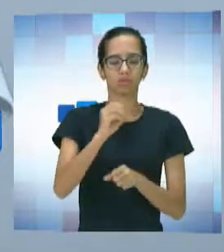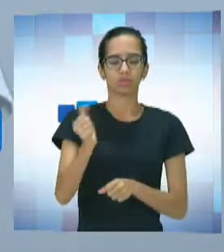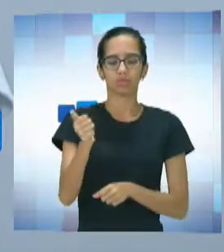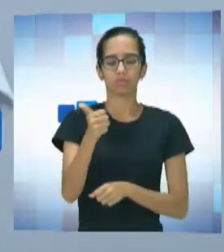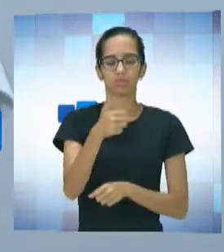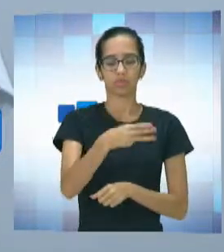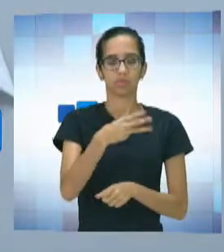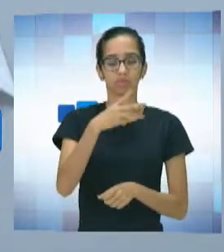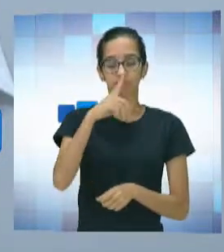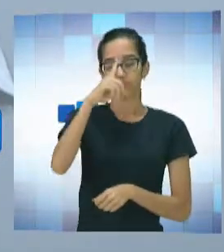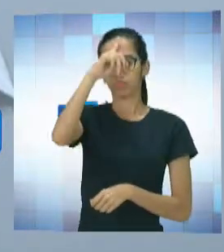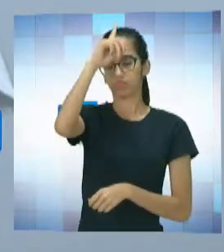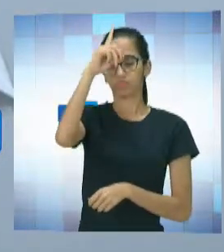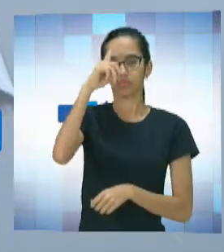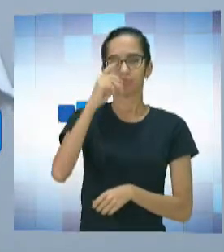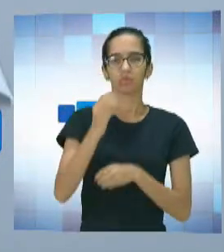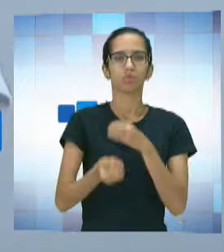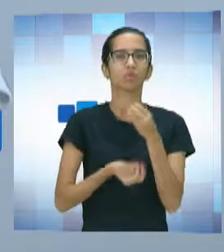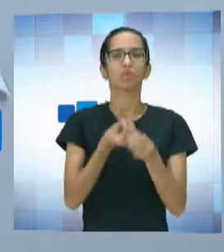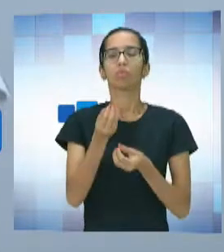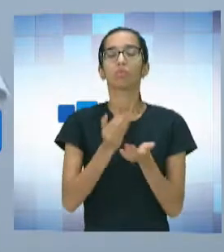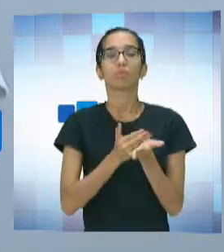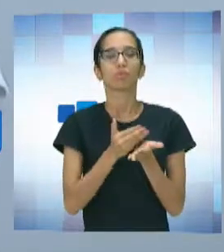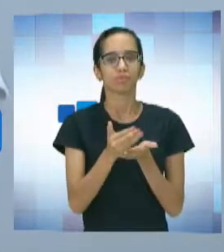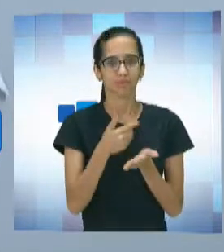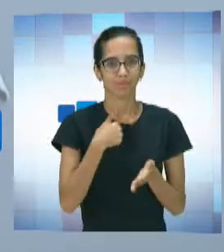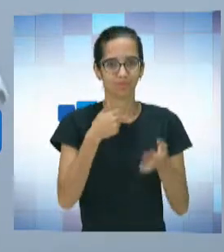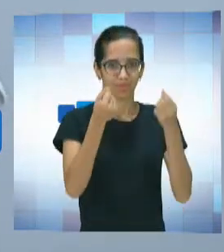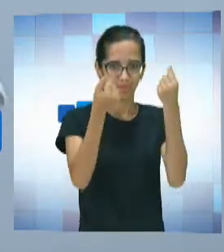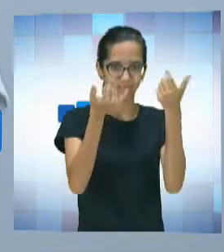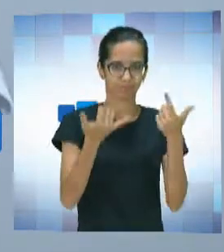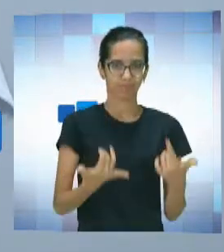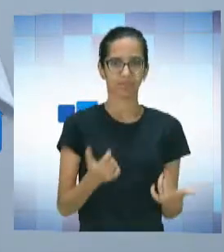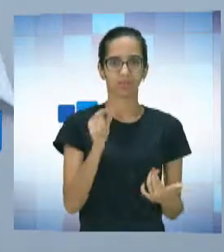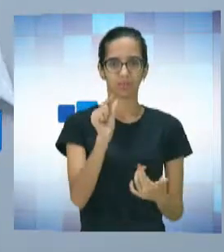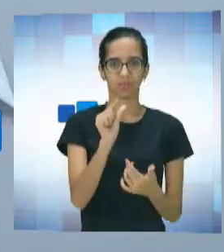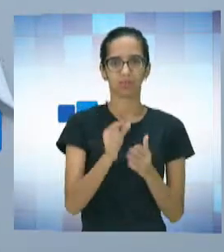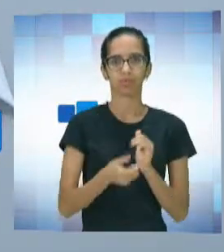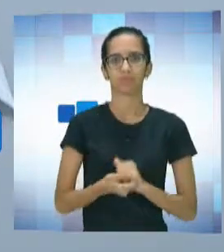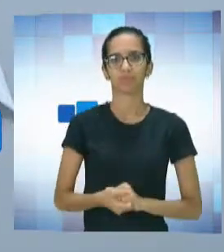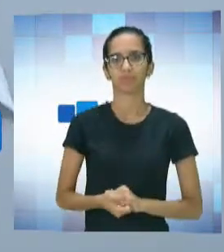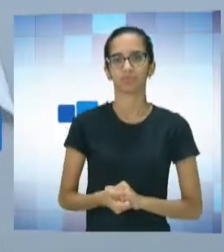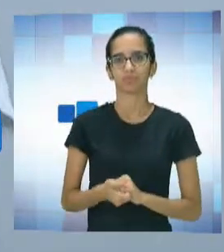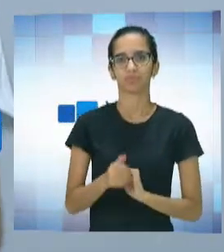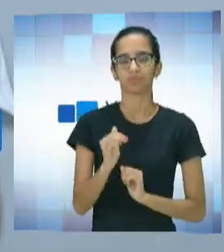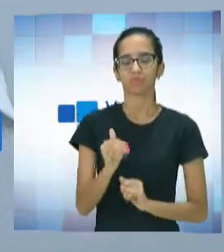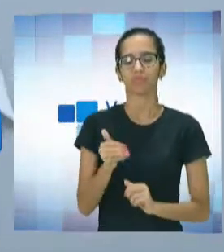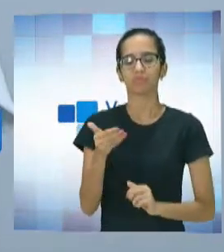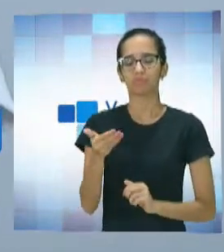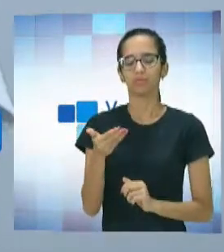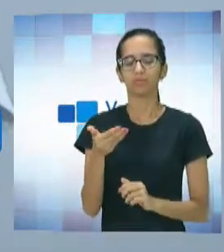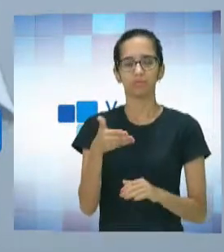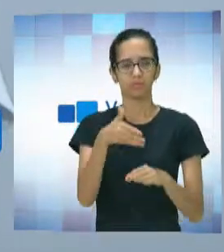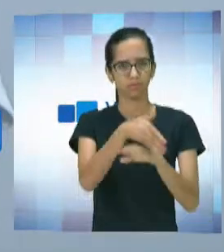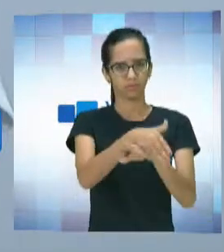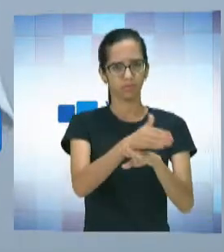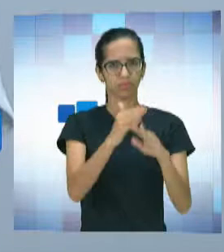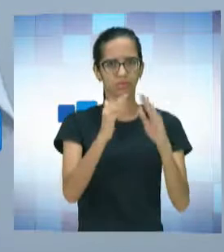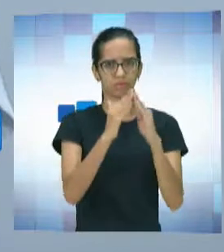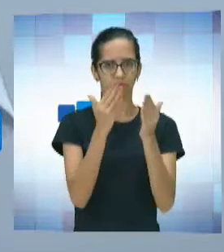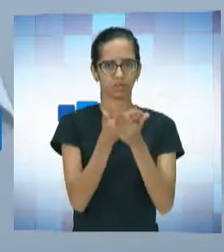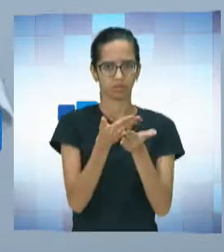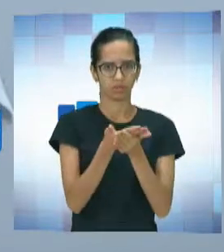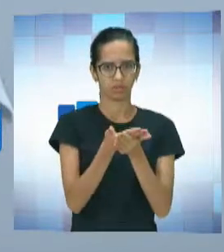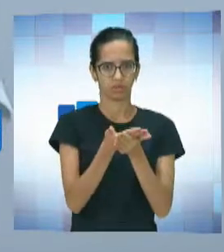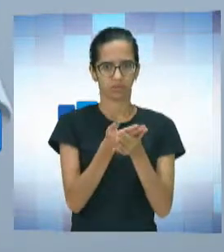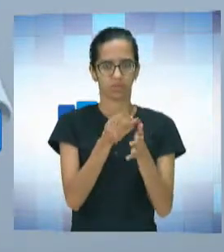nasceu. Como tudo começou, vou falar um pouquinho aqui. Ao chegar na escola, em 2013, para desenvolver